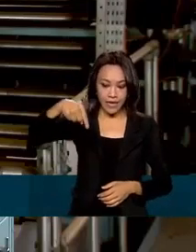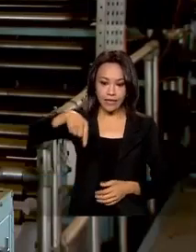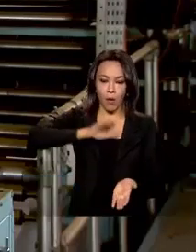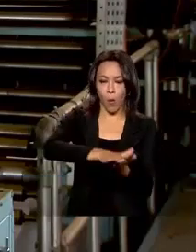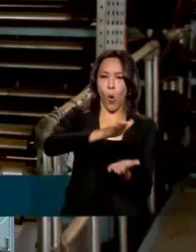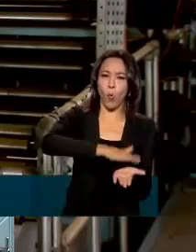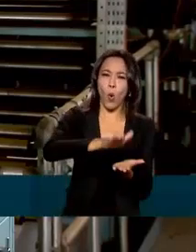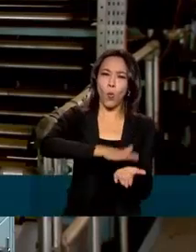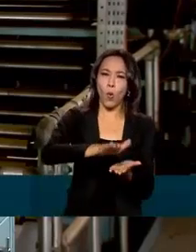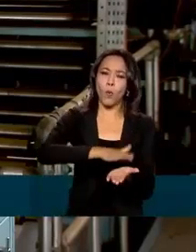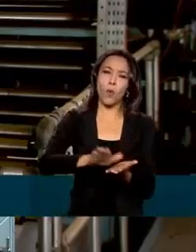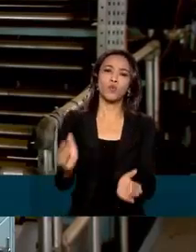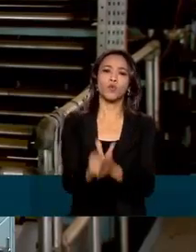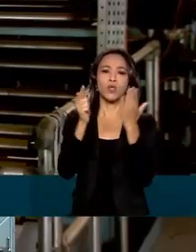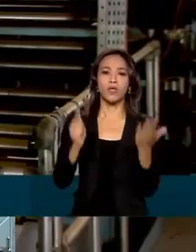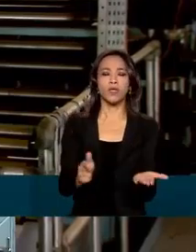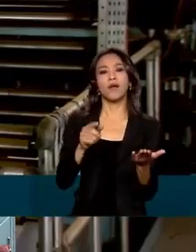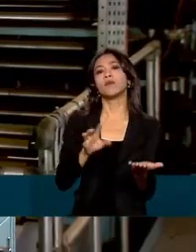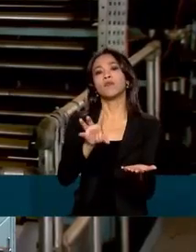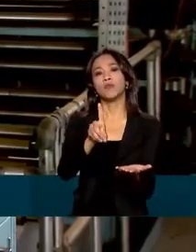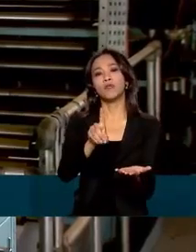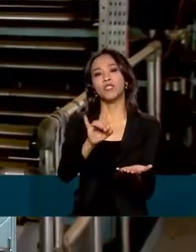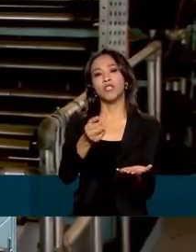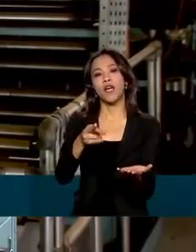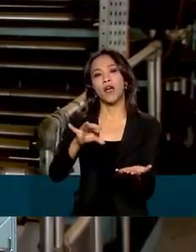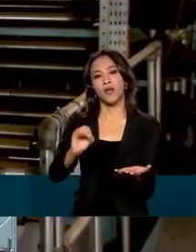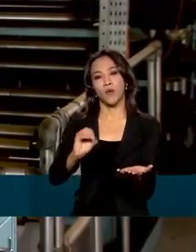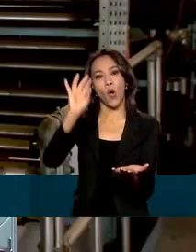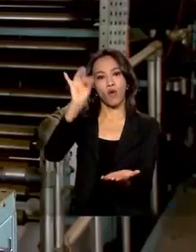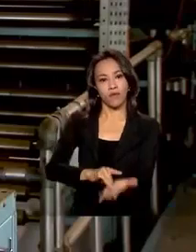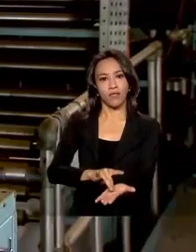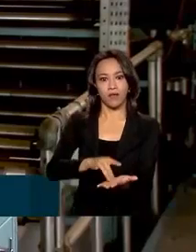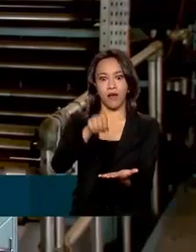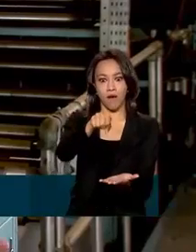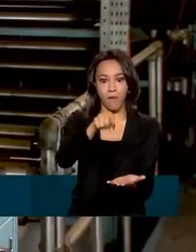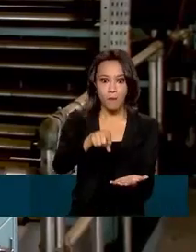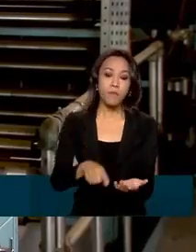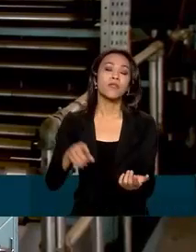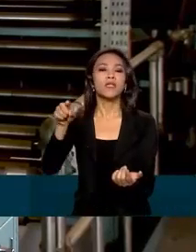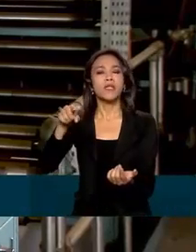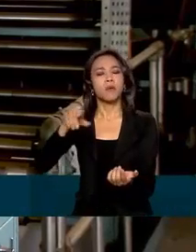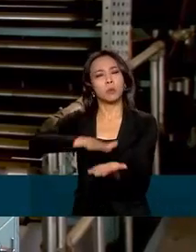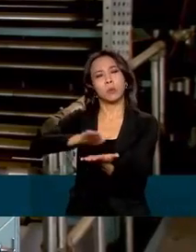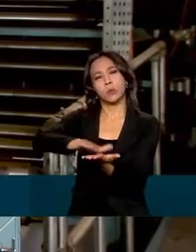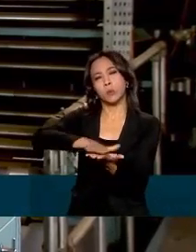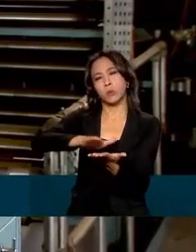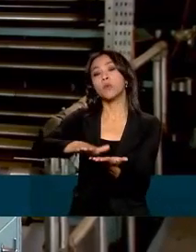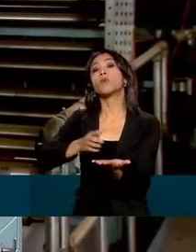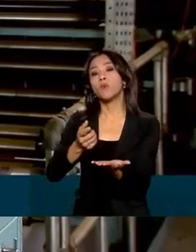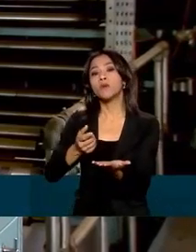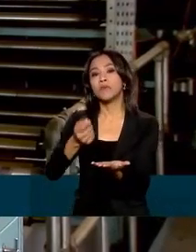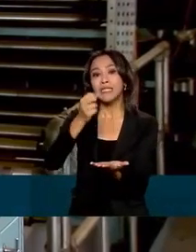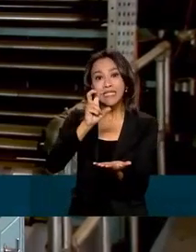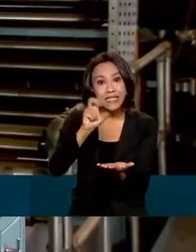o Diário Oficial da União A capacidade é de 60 mil impressões por hora E no auge do dou, eram impressos cerca de